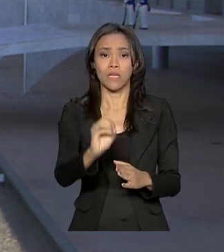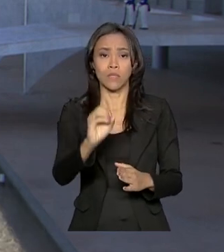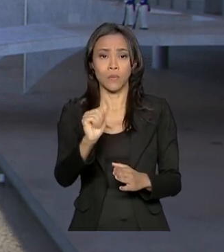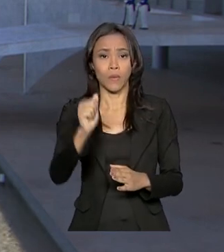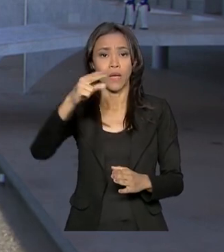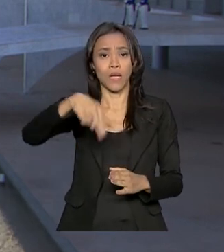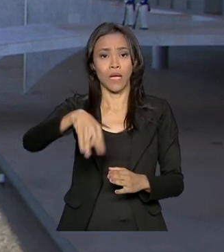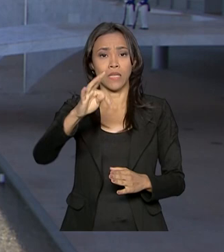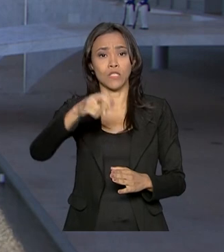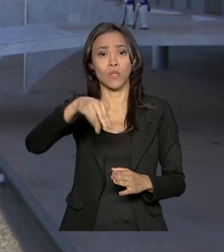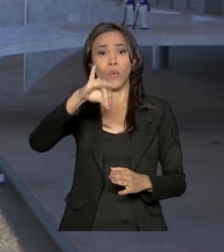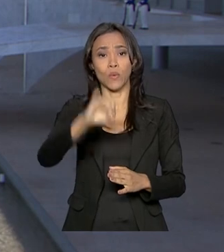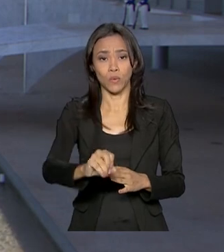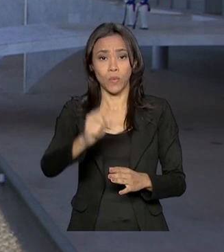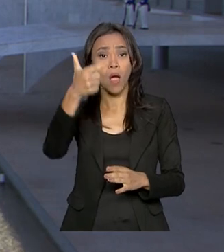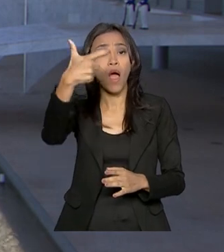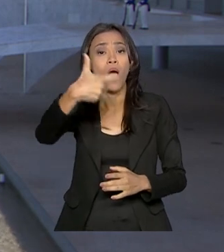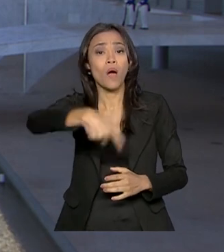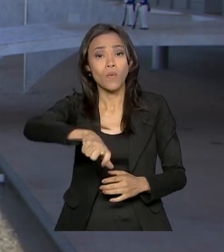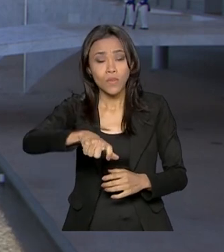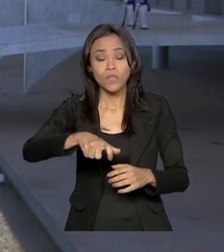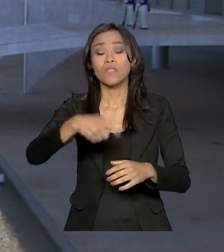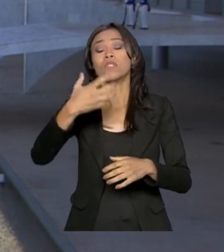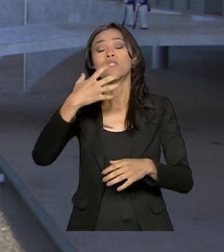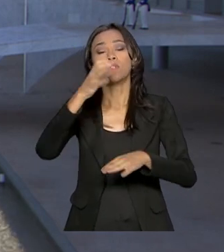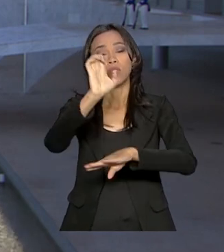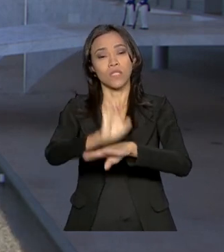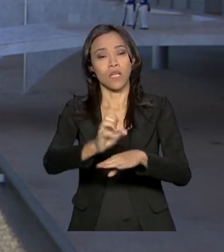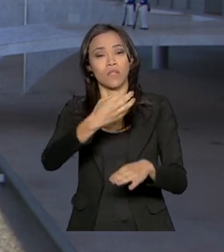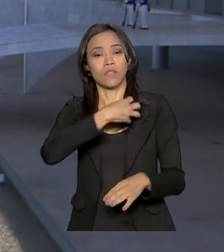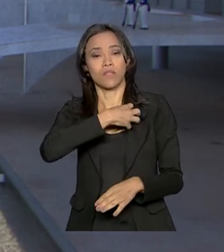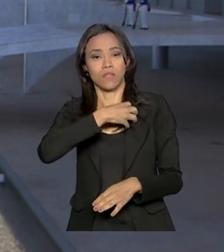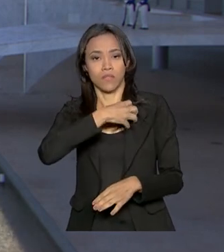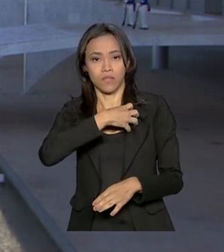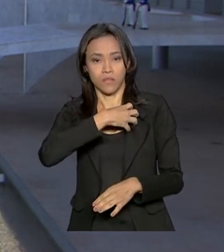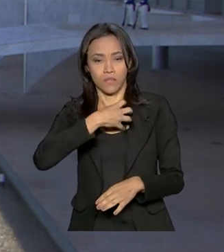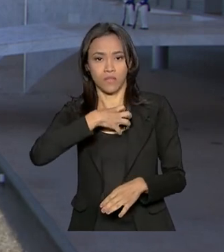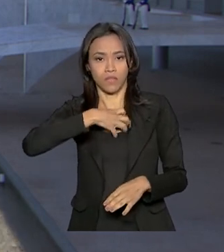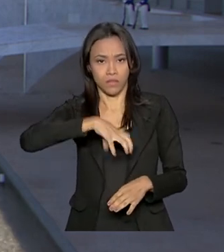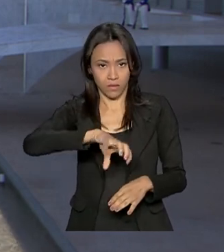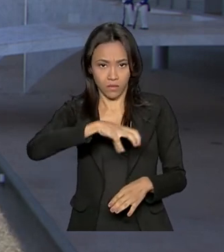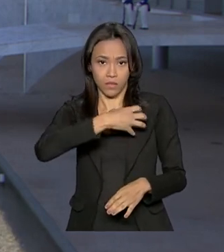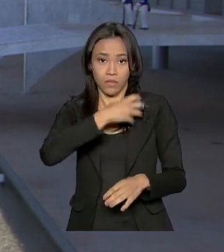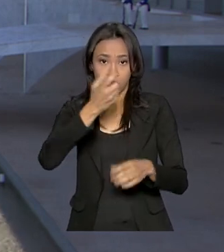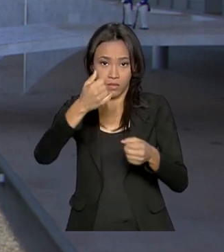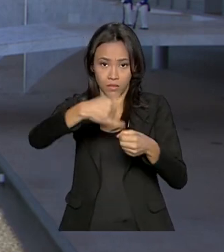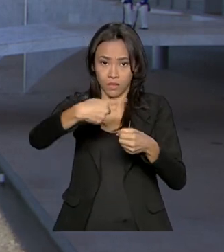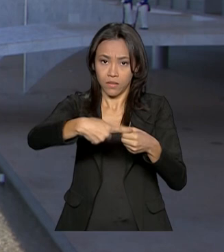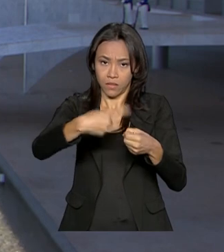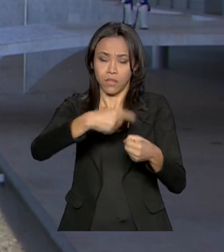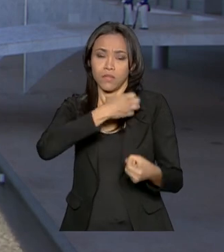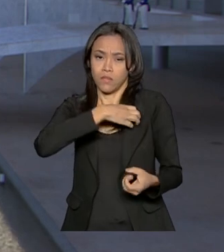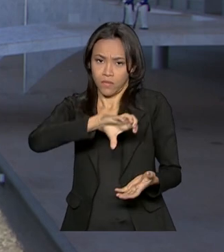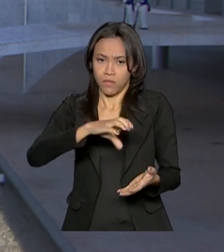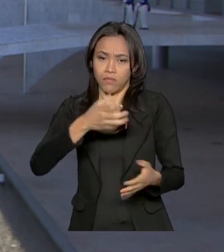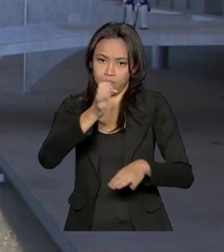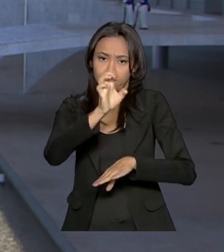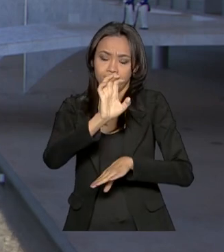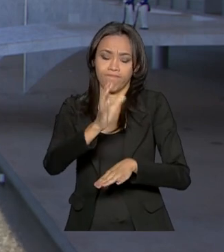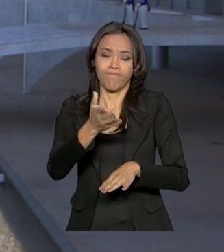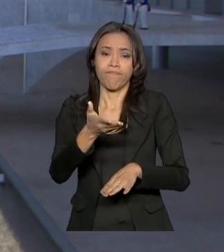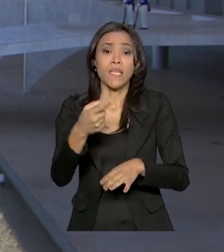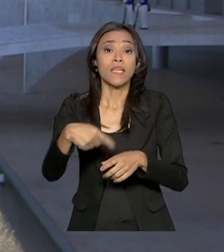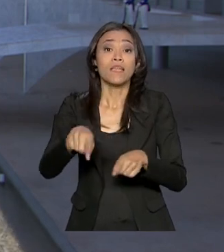Irmã Dulce, em Salvador. E por falar em Bolsa Família, o governo está enviando avisos para as famílias que receberam esse benefício